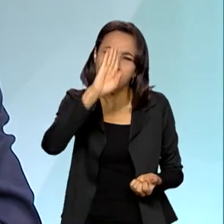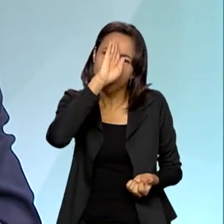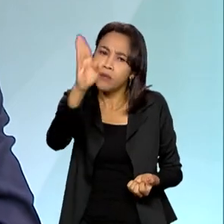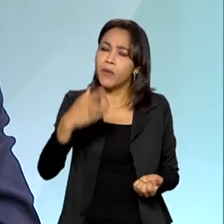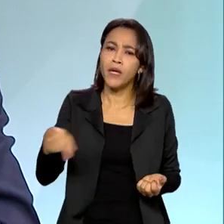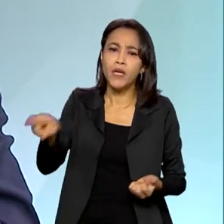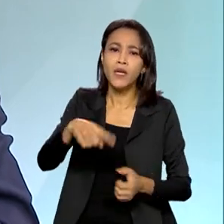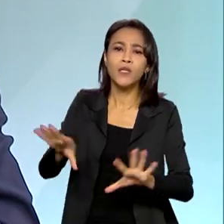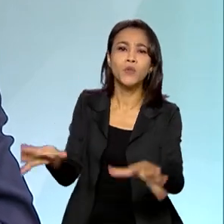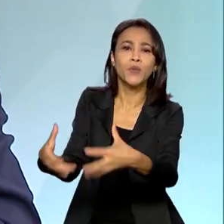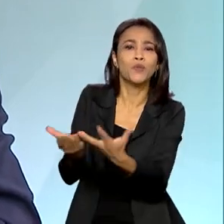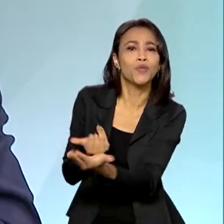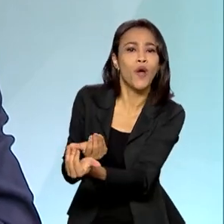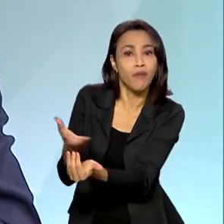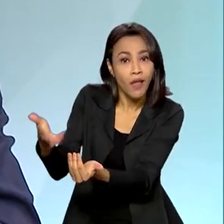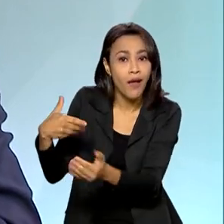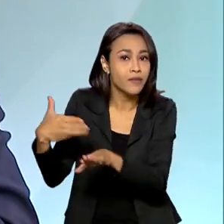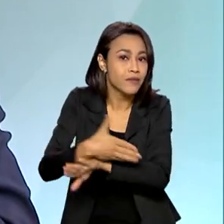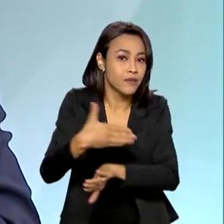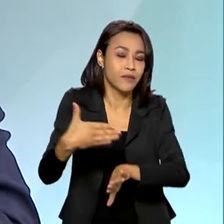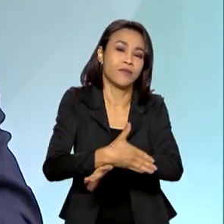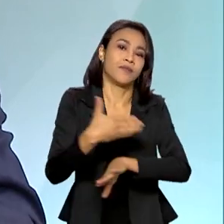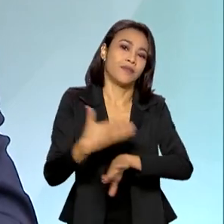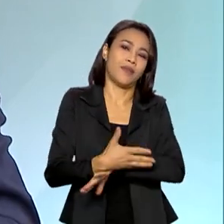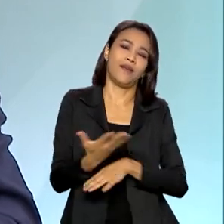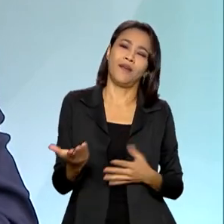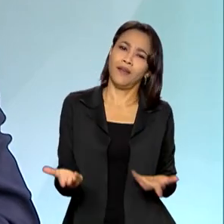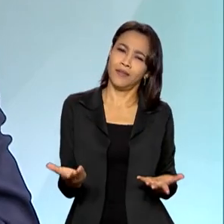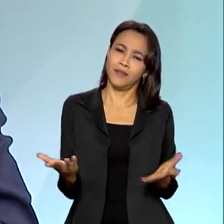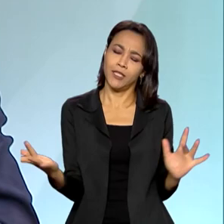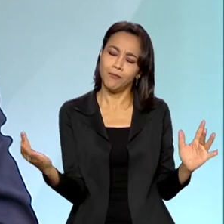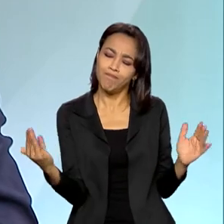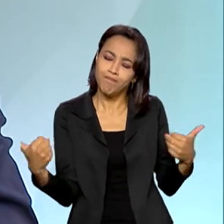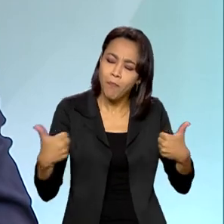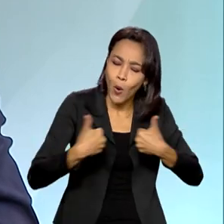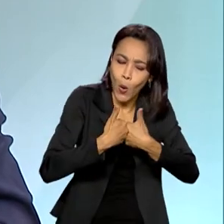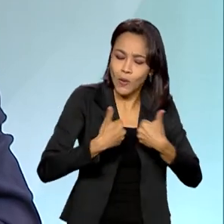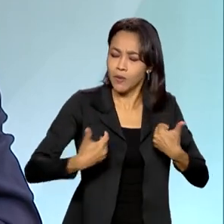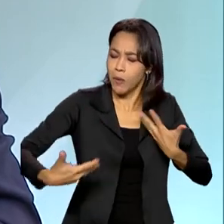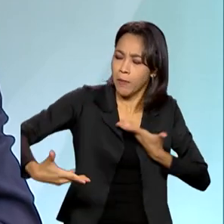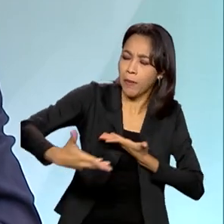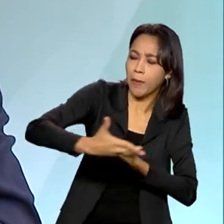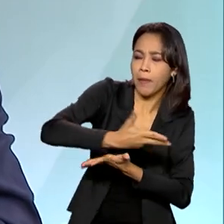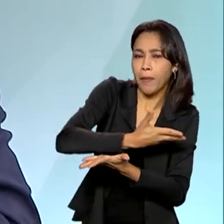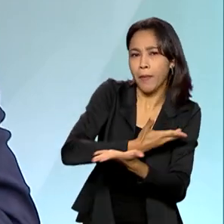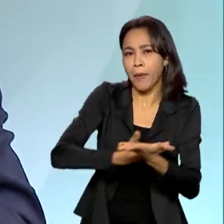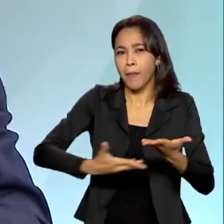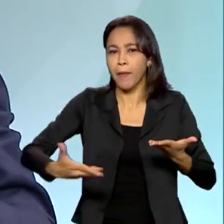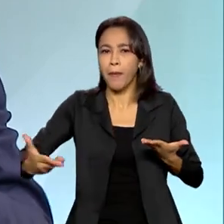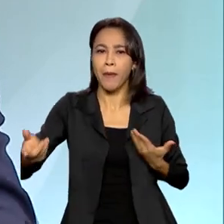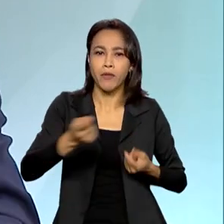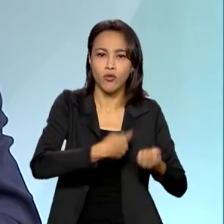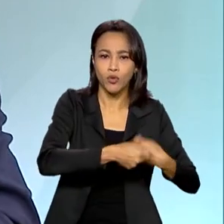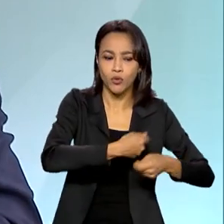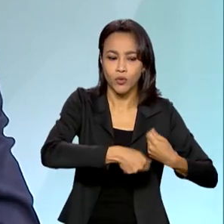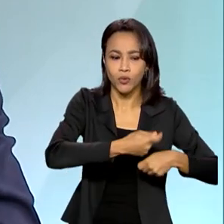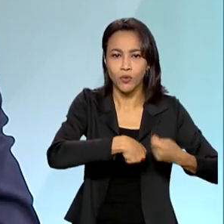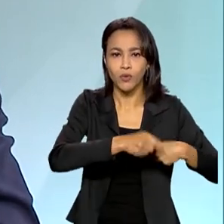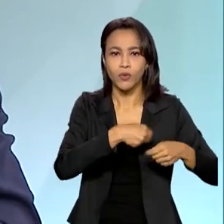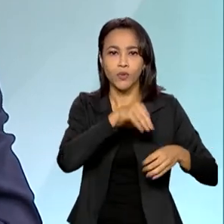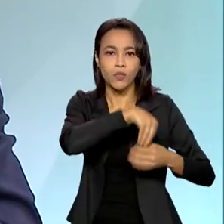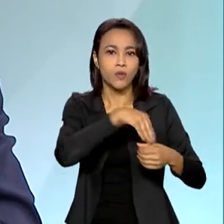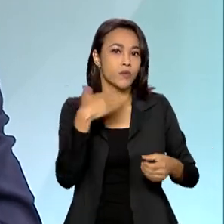jovem, acesso de uma forma amigável às transações e que a gente consiga